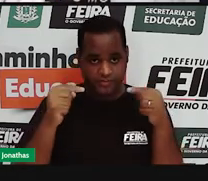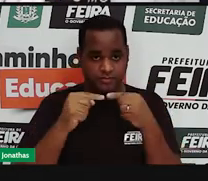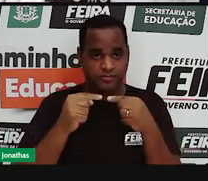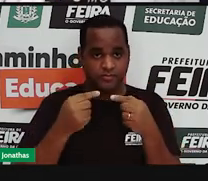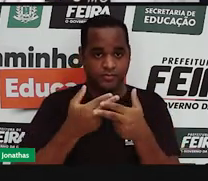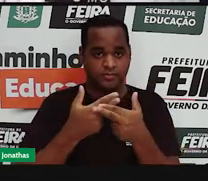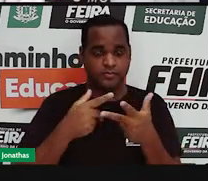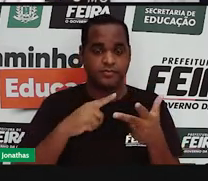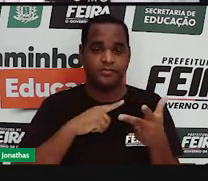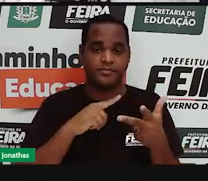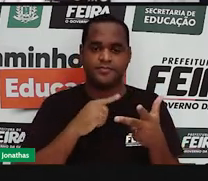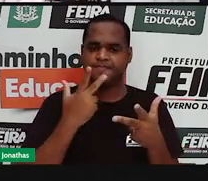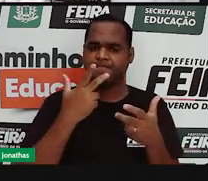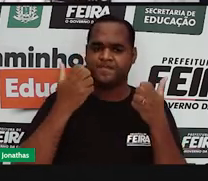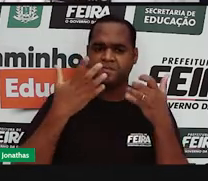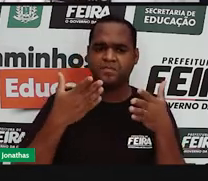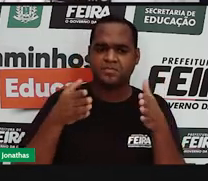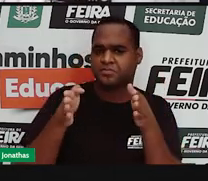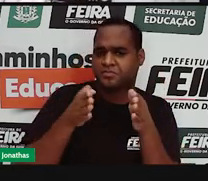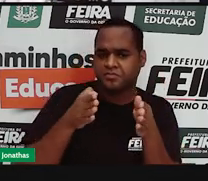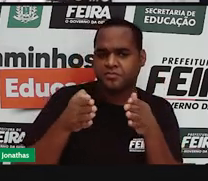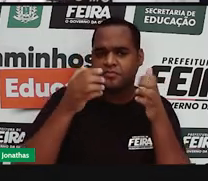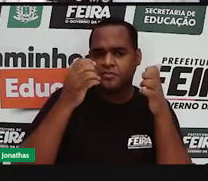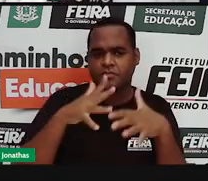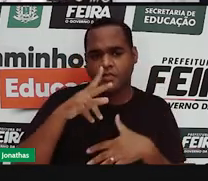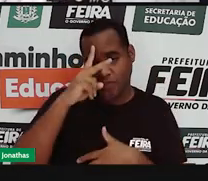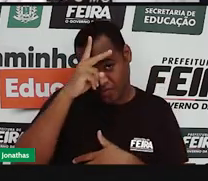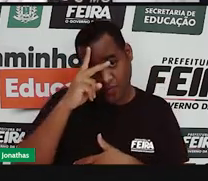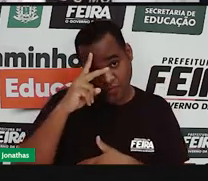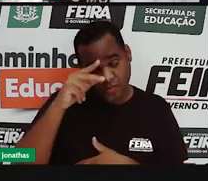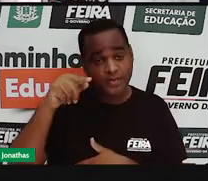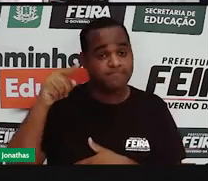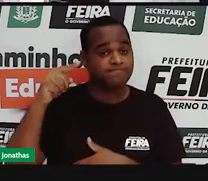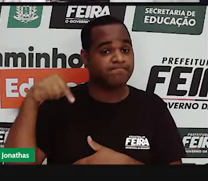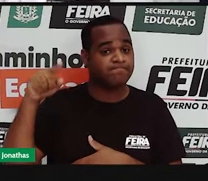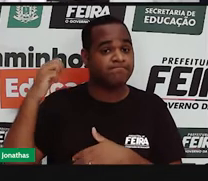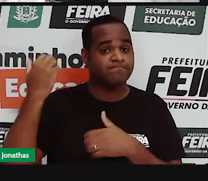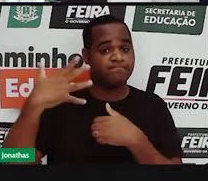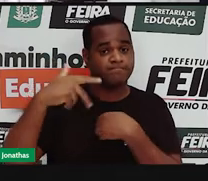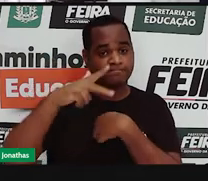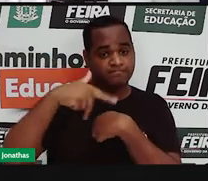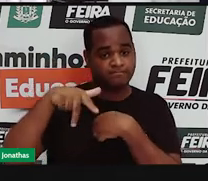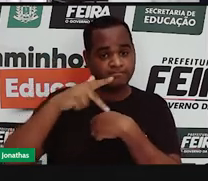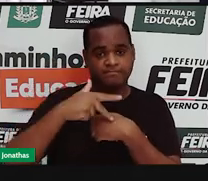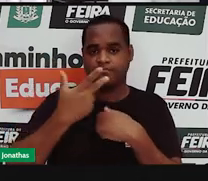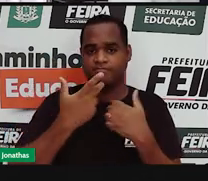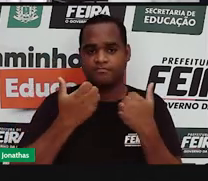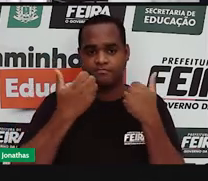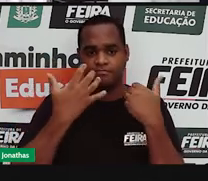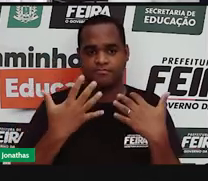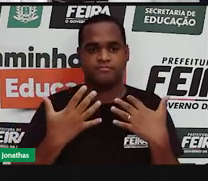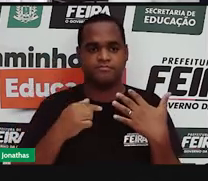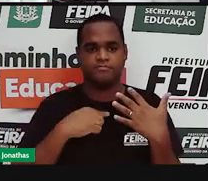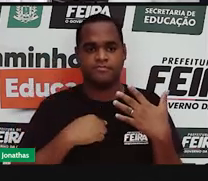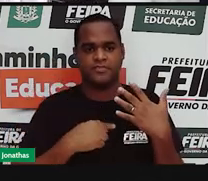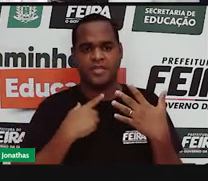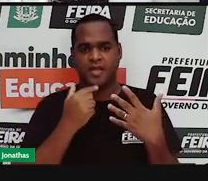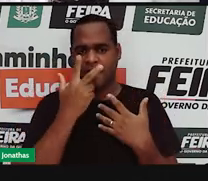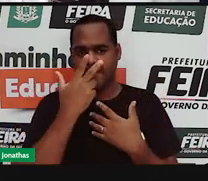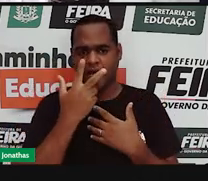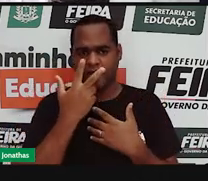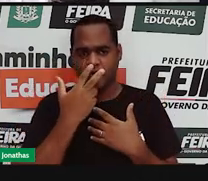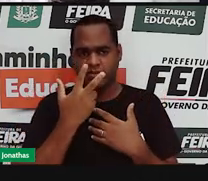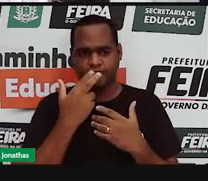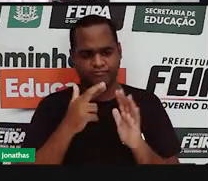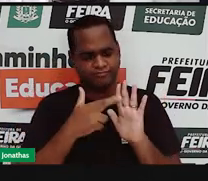um período da história em que um país declarasse Império era meio que quase um padrão das grandes